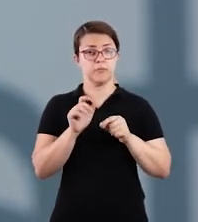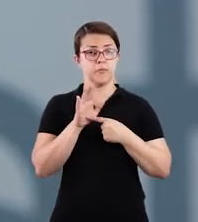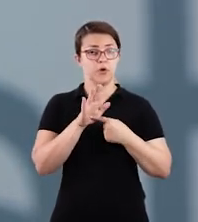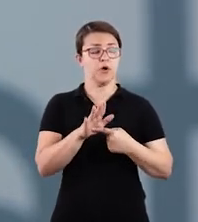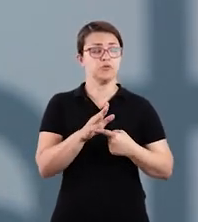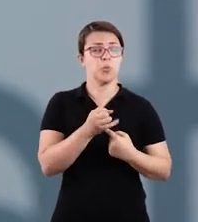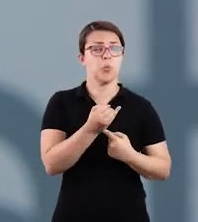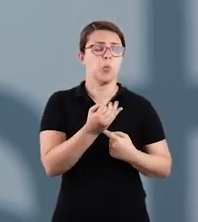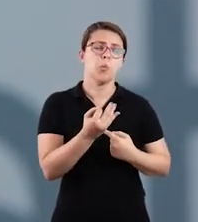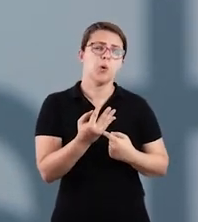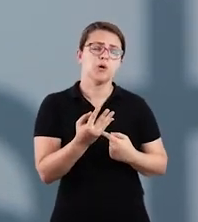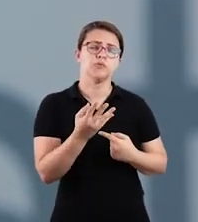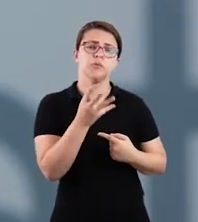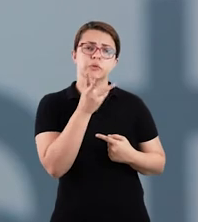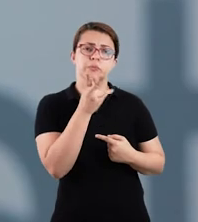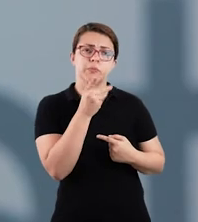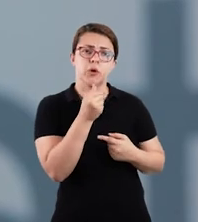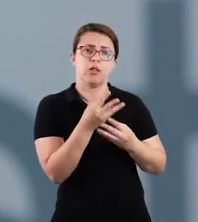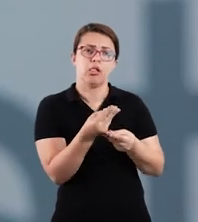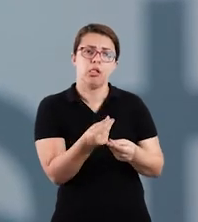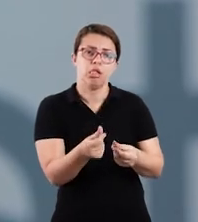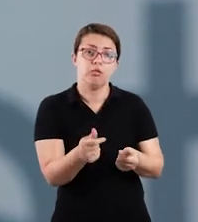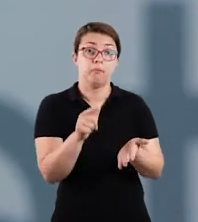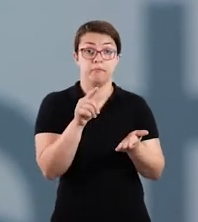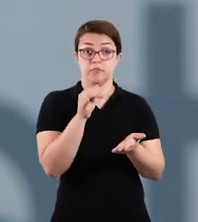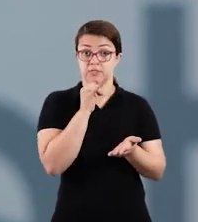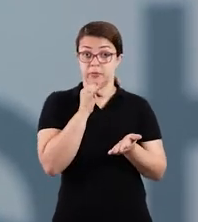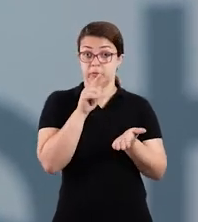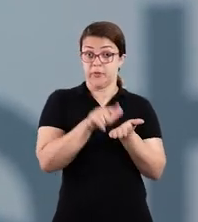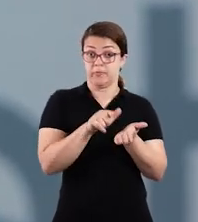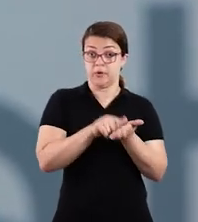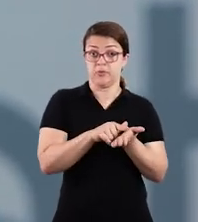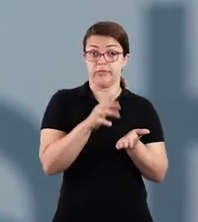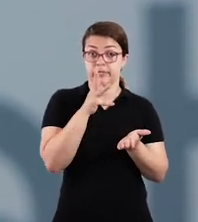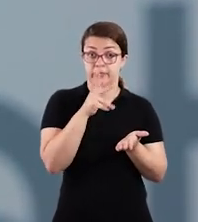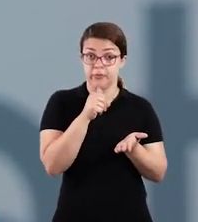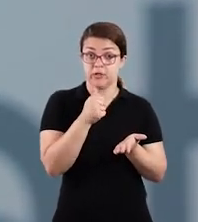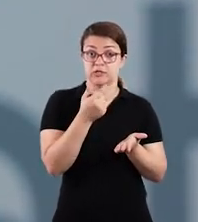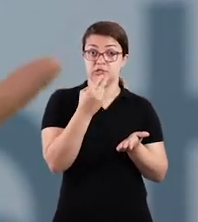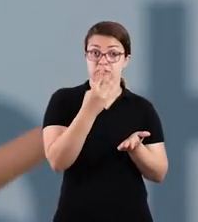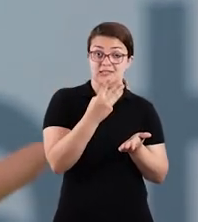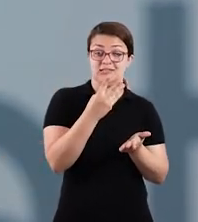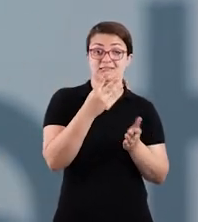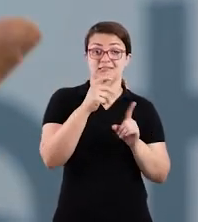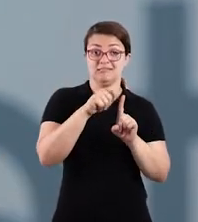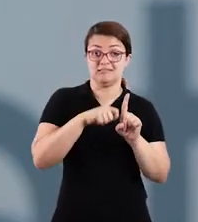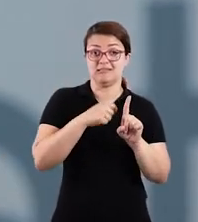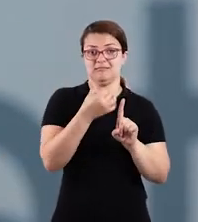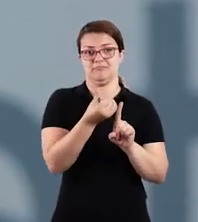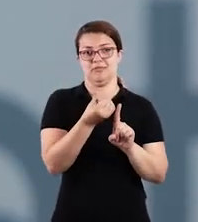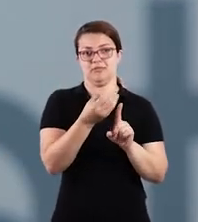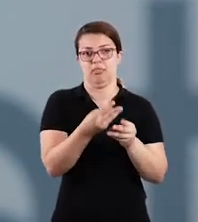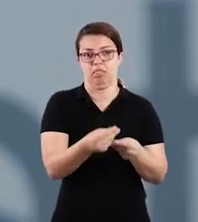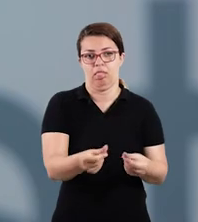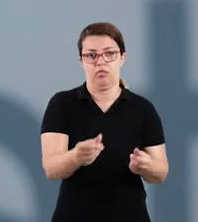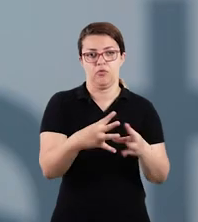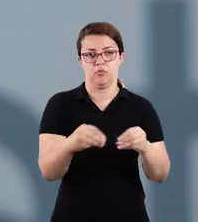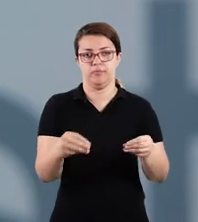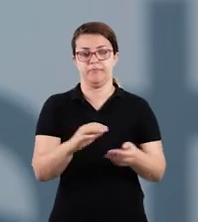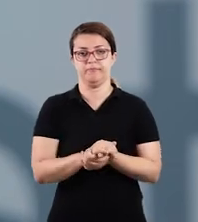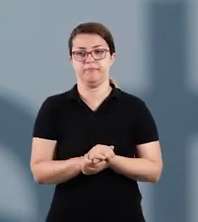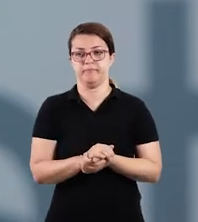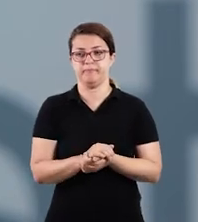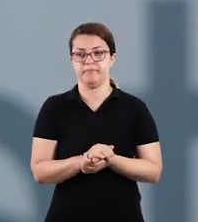demora para se decompor. Então, por exemplo, o papel, ele demora de 3 a 6 meses para se decompor. O